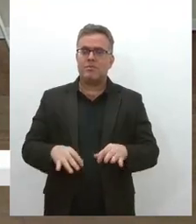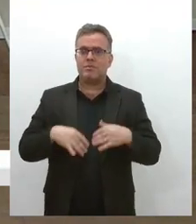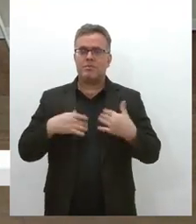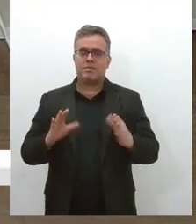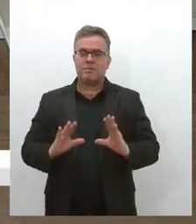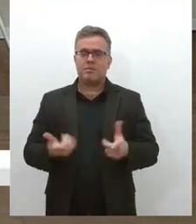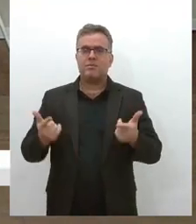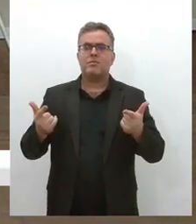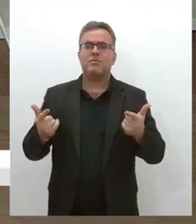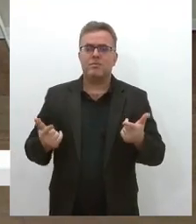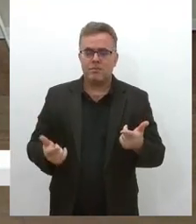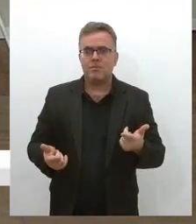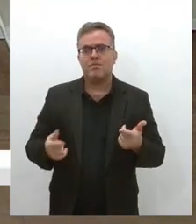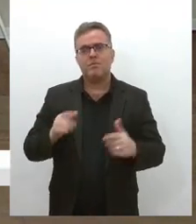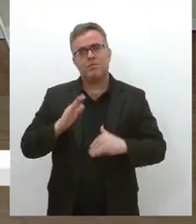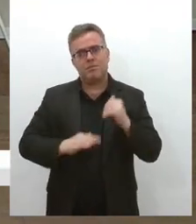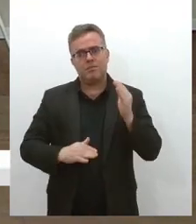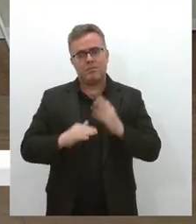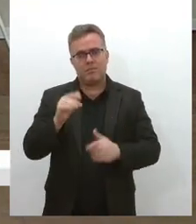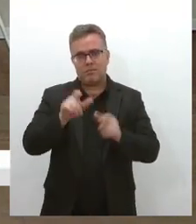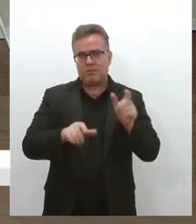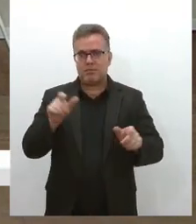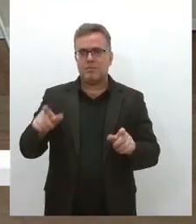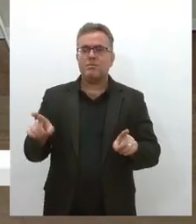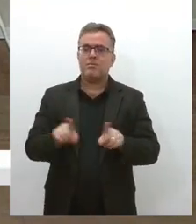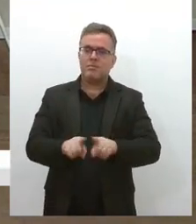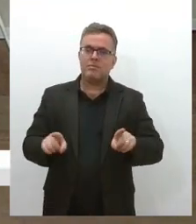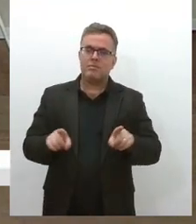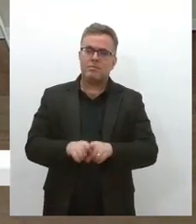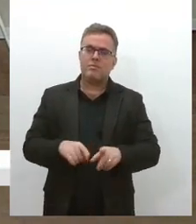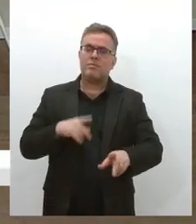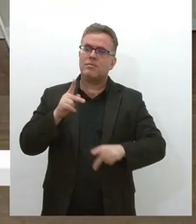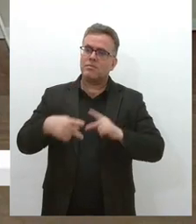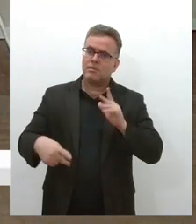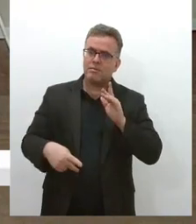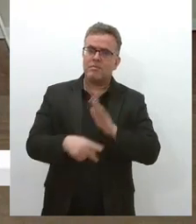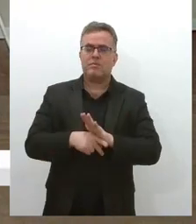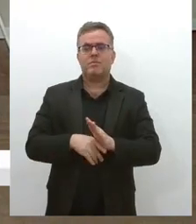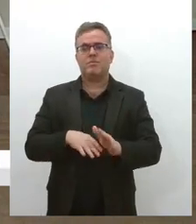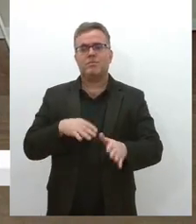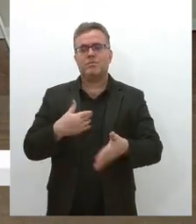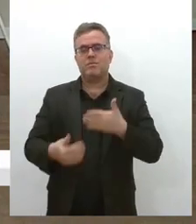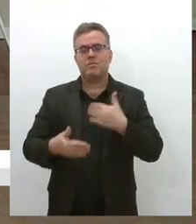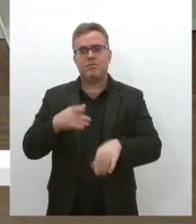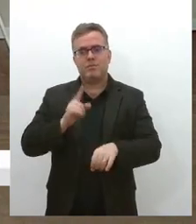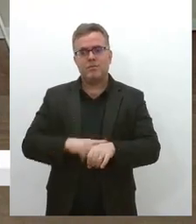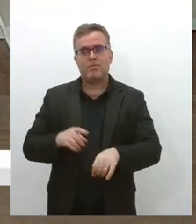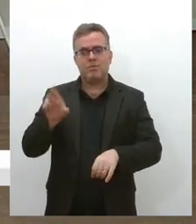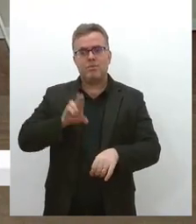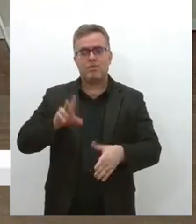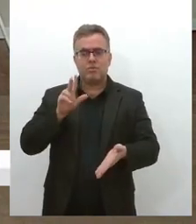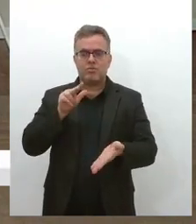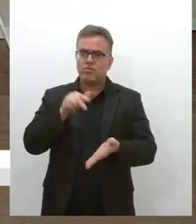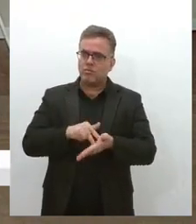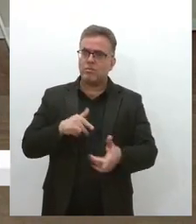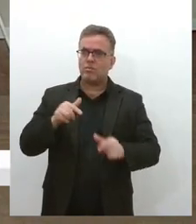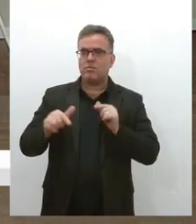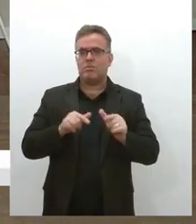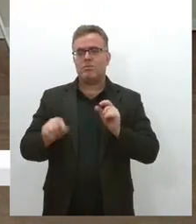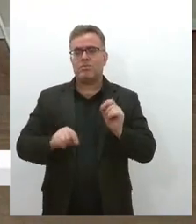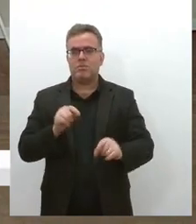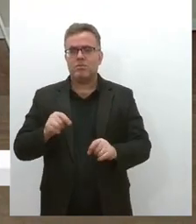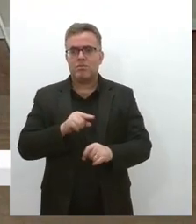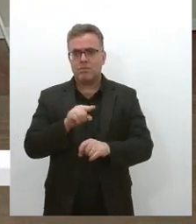essas profissionais, esses profissionais também são população e em algum momento também utilizam o próprio serviço do qual eles fazem